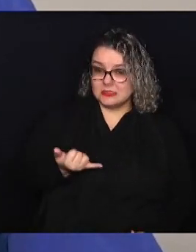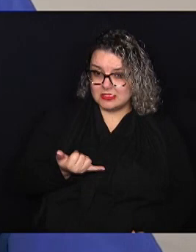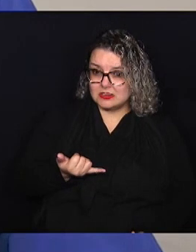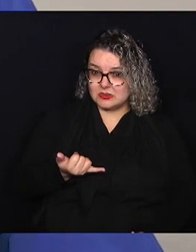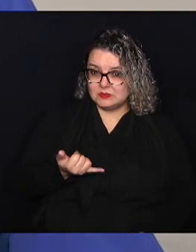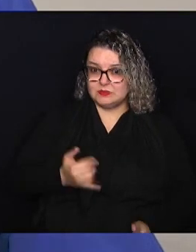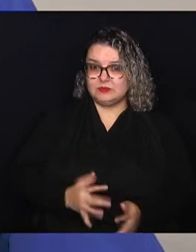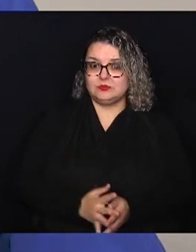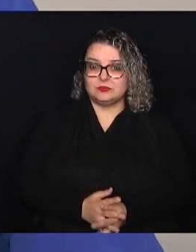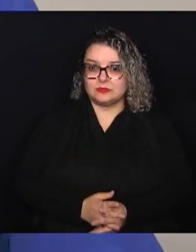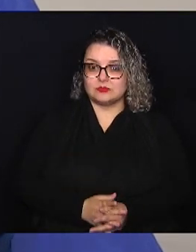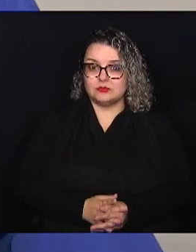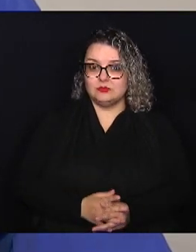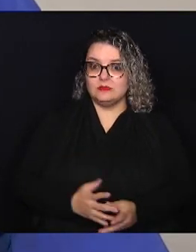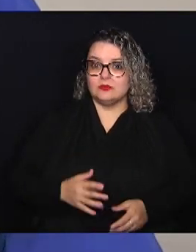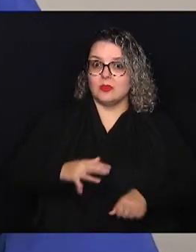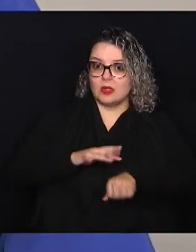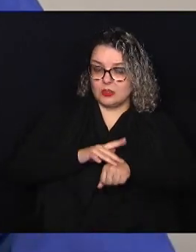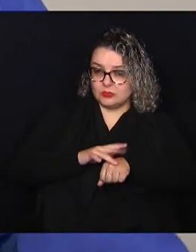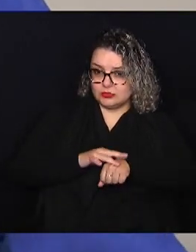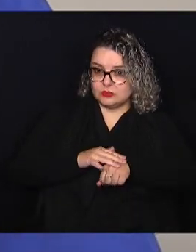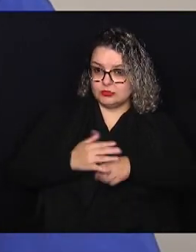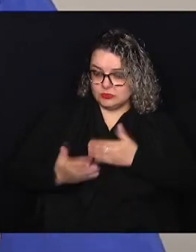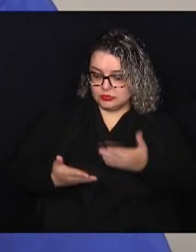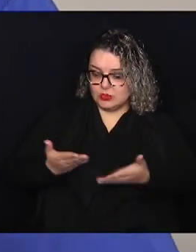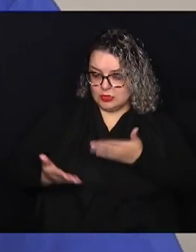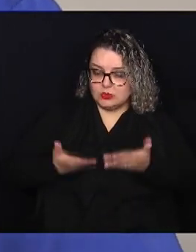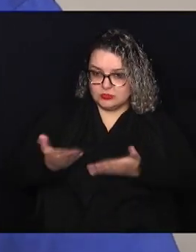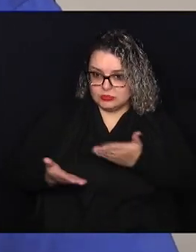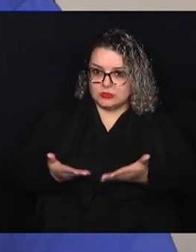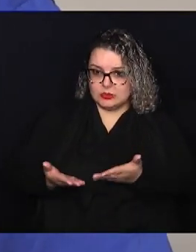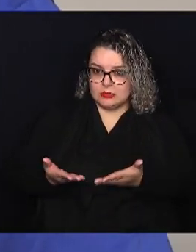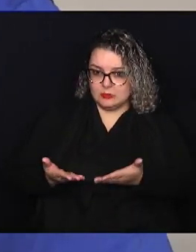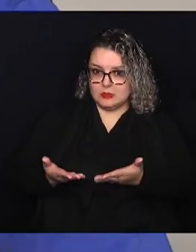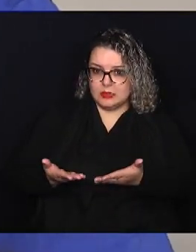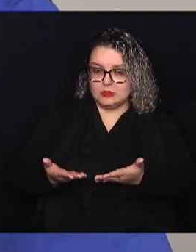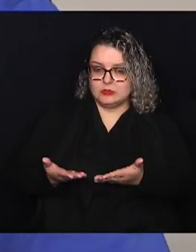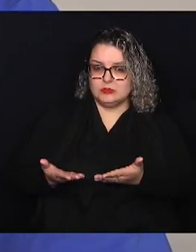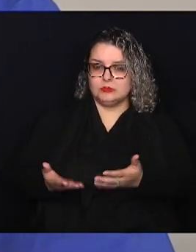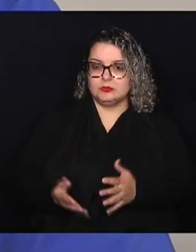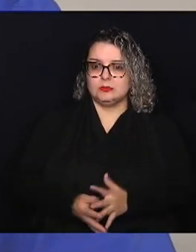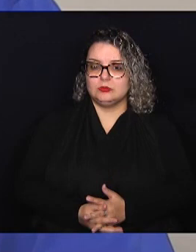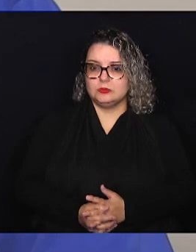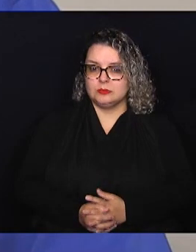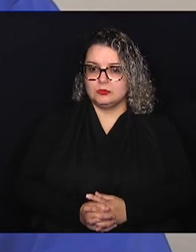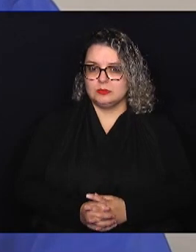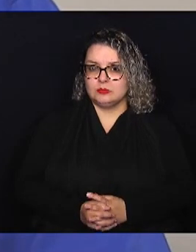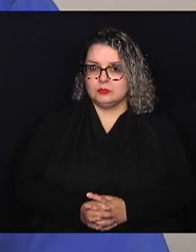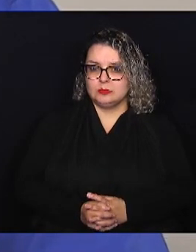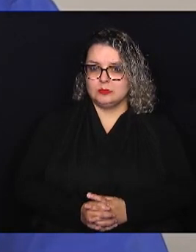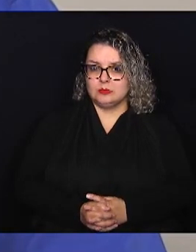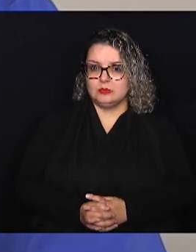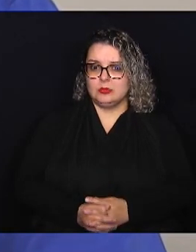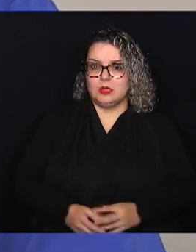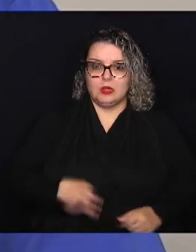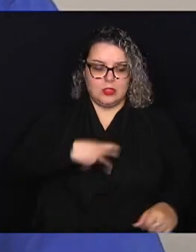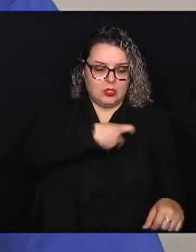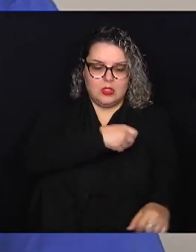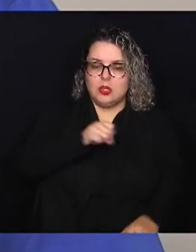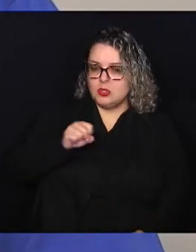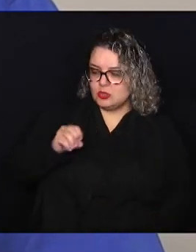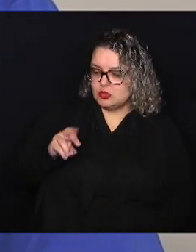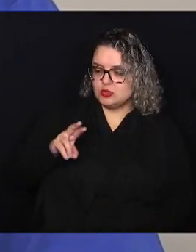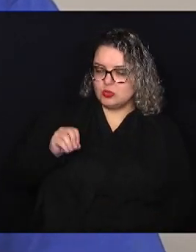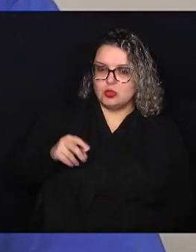raiva. Então, é composto de soro e vacinas